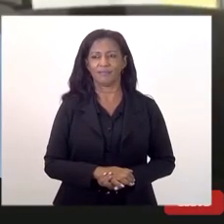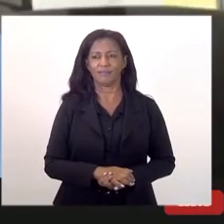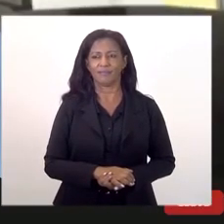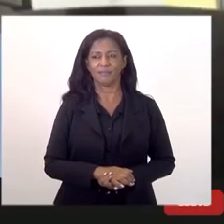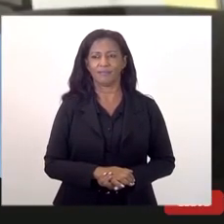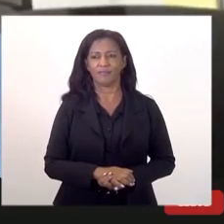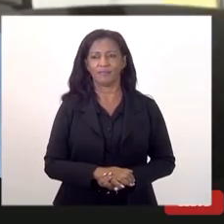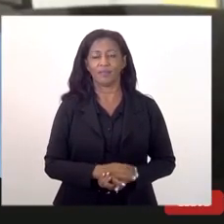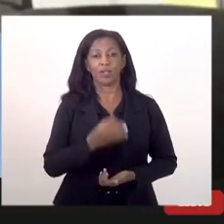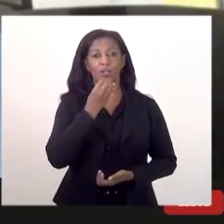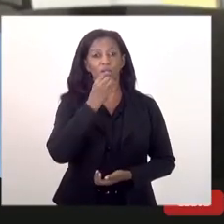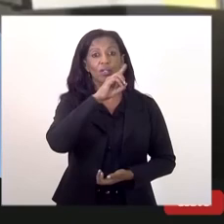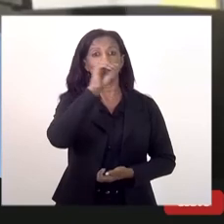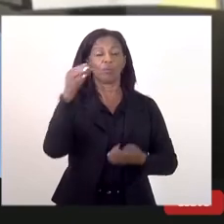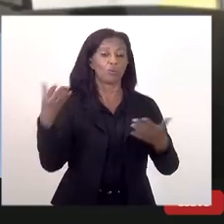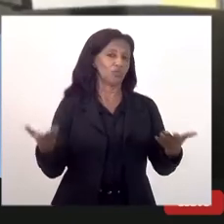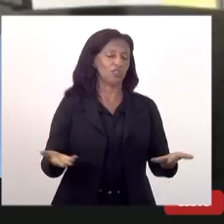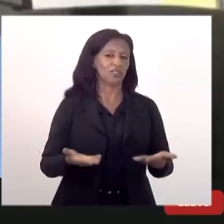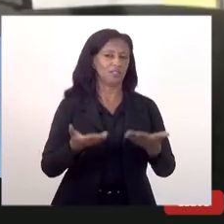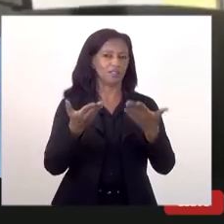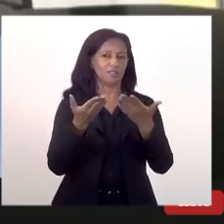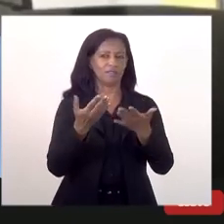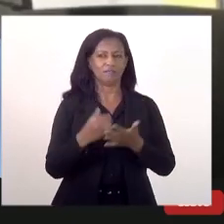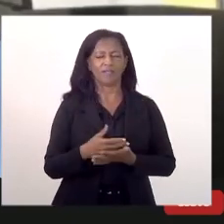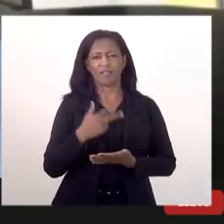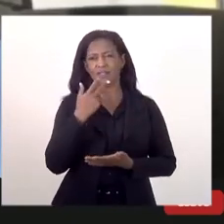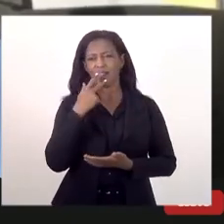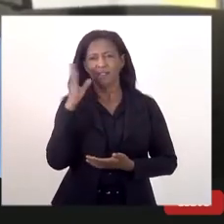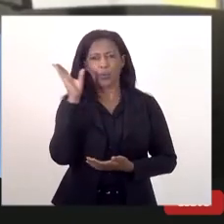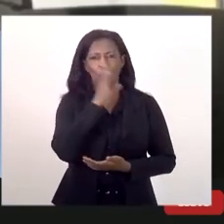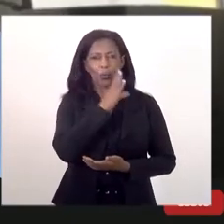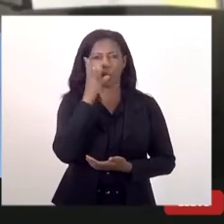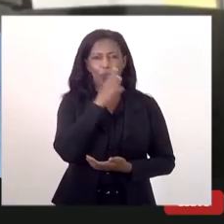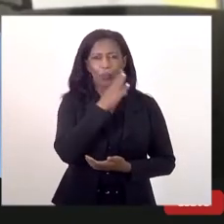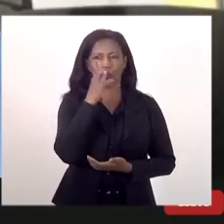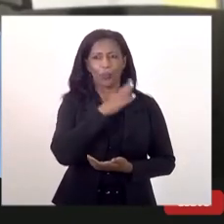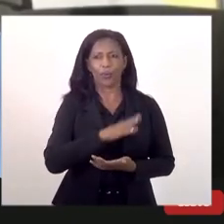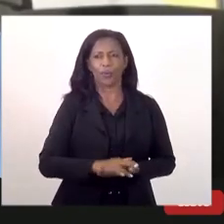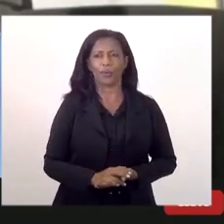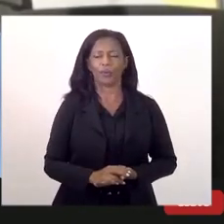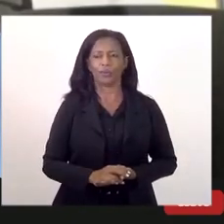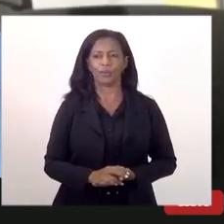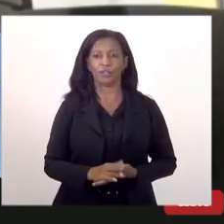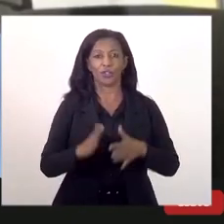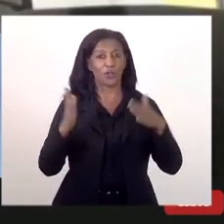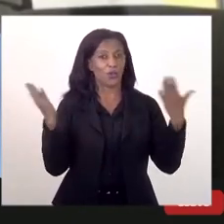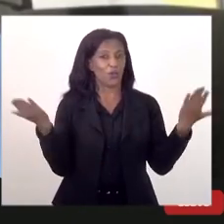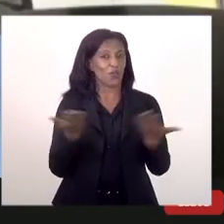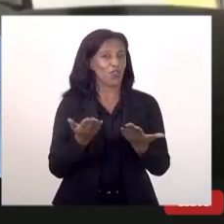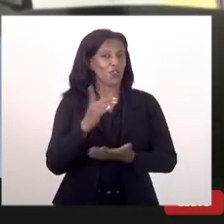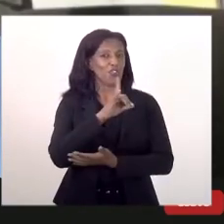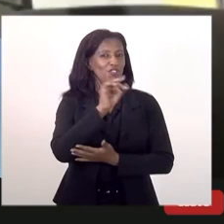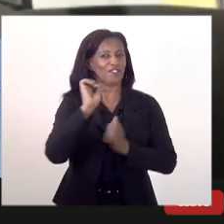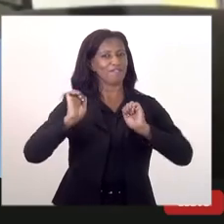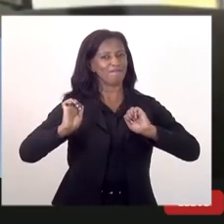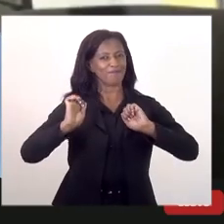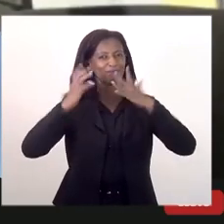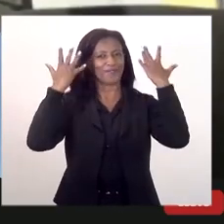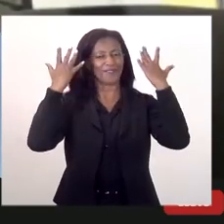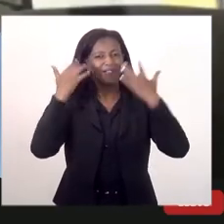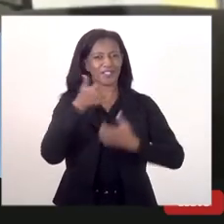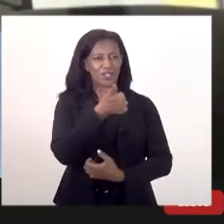um bom dia a todos eu queria falar muito rapidamente primeiro que hoje é um dia de festa são 18 anos